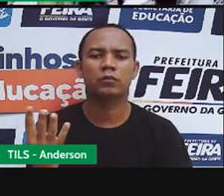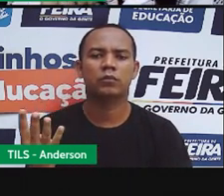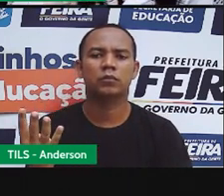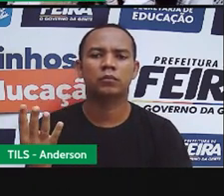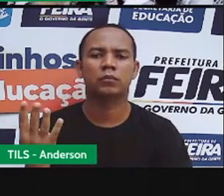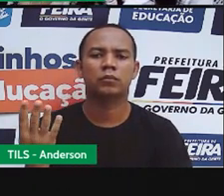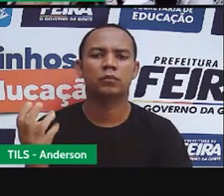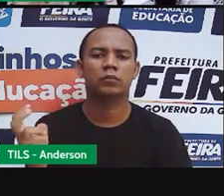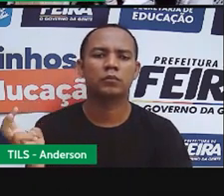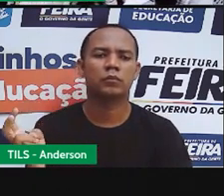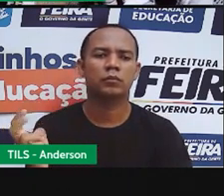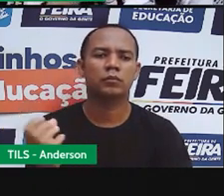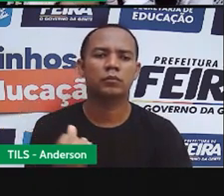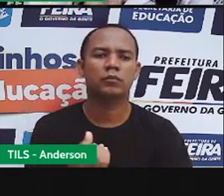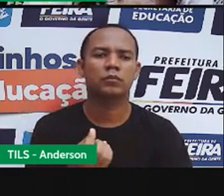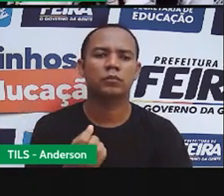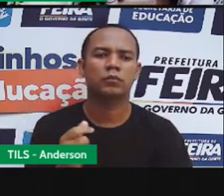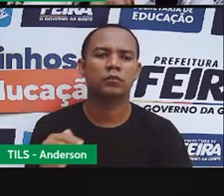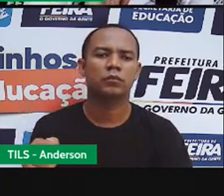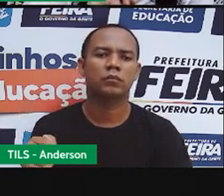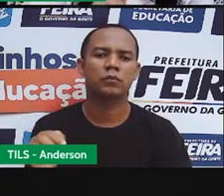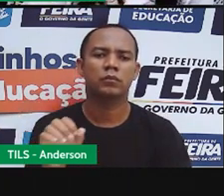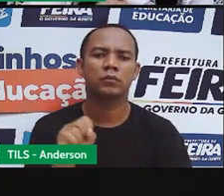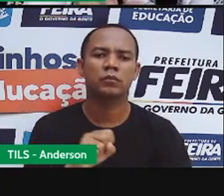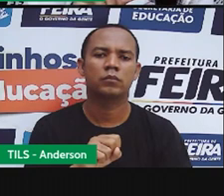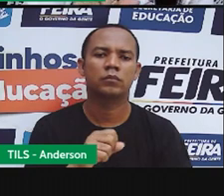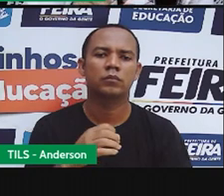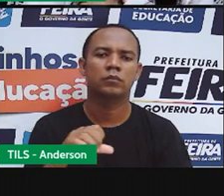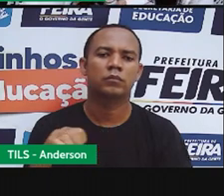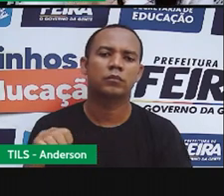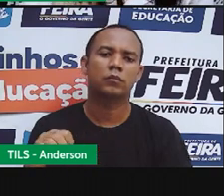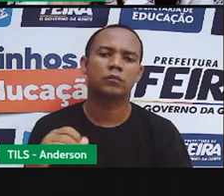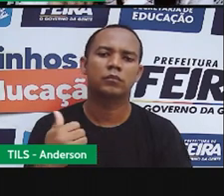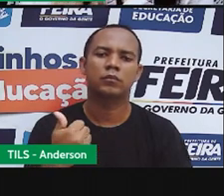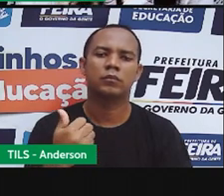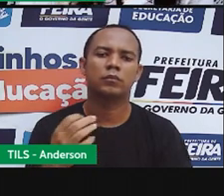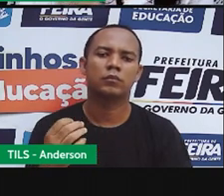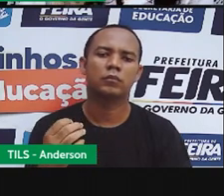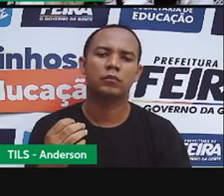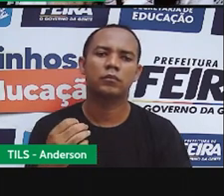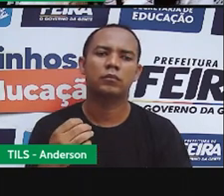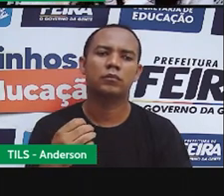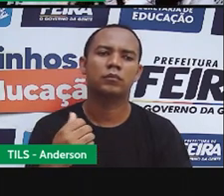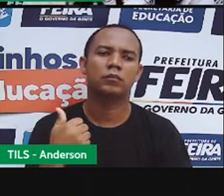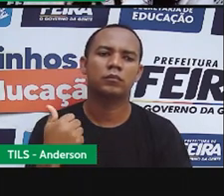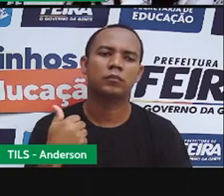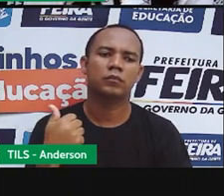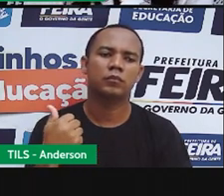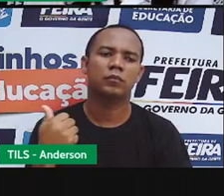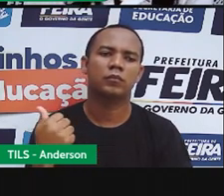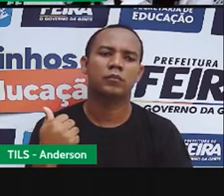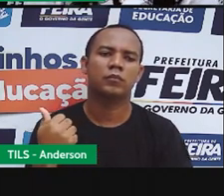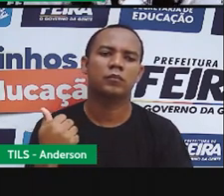três, quatro, cinco, seis, sete, oito, nove, dez,